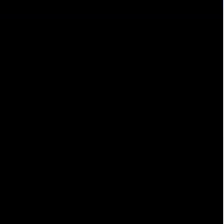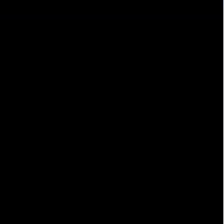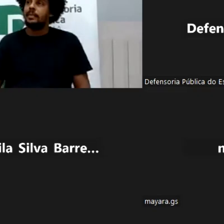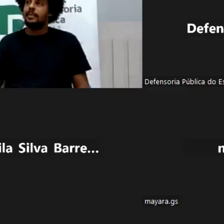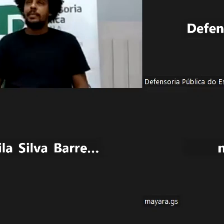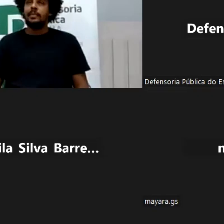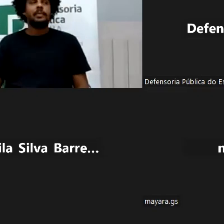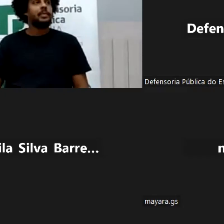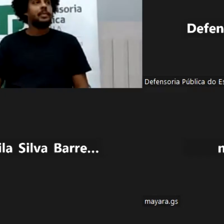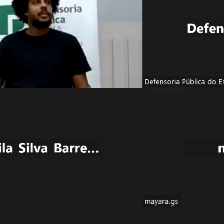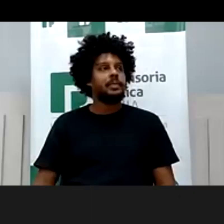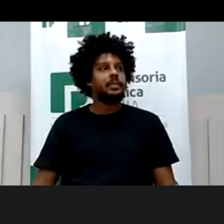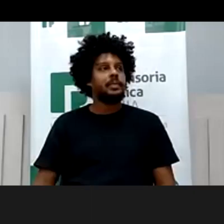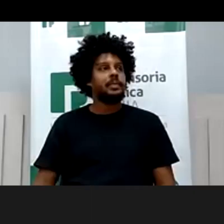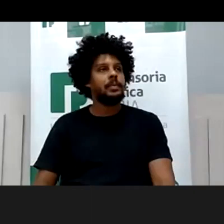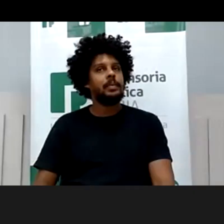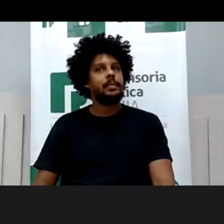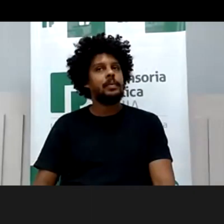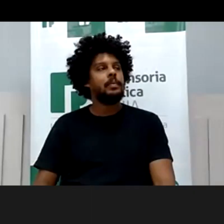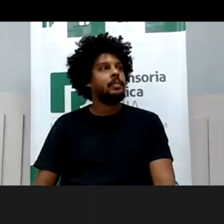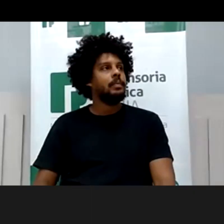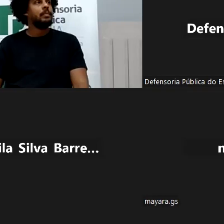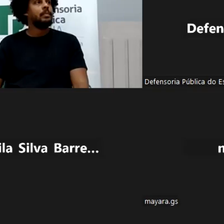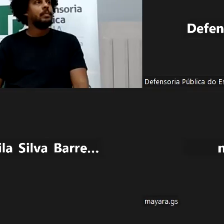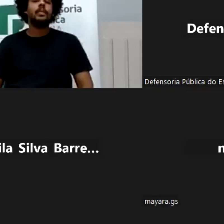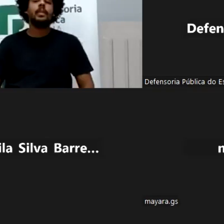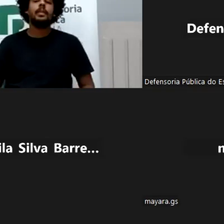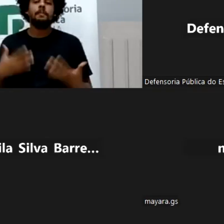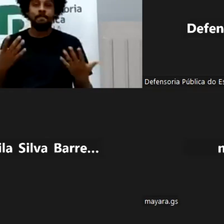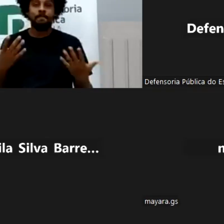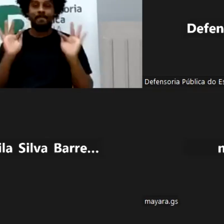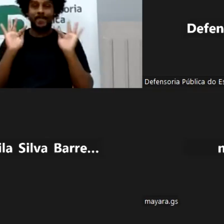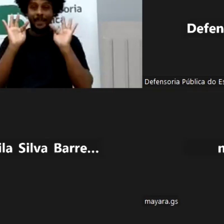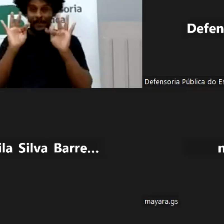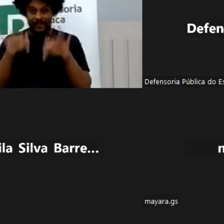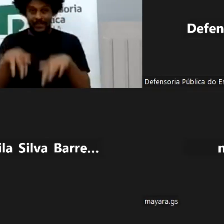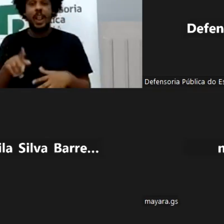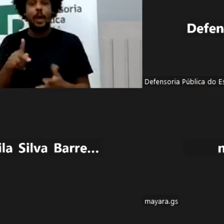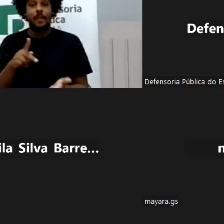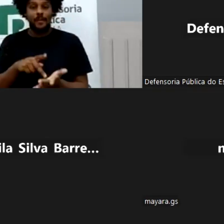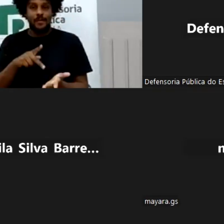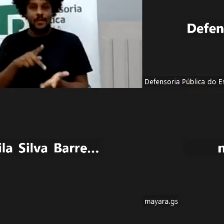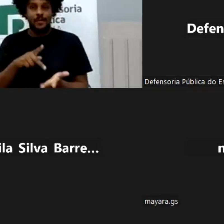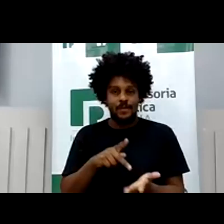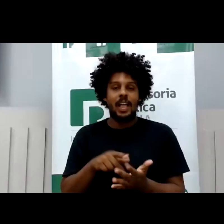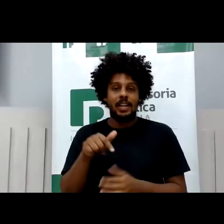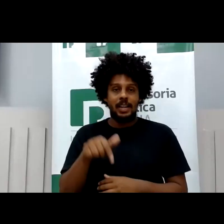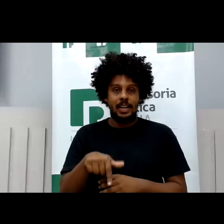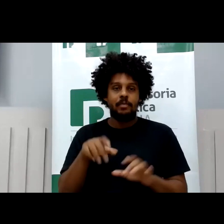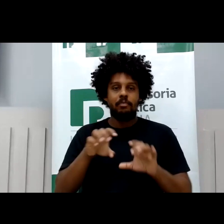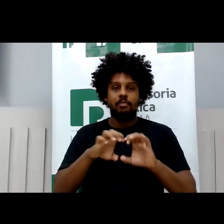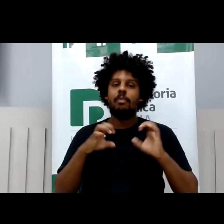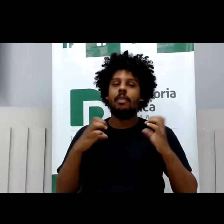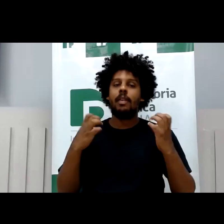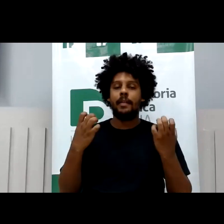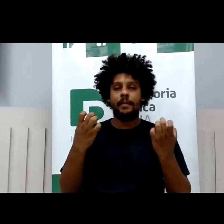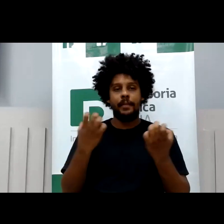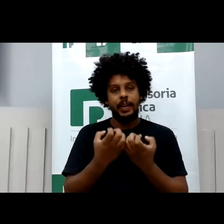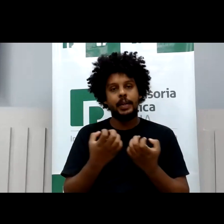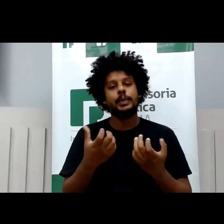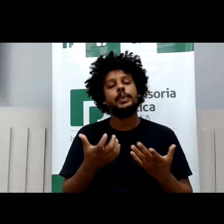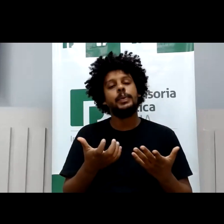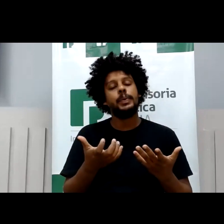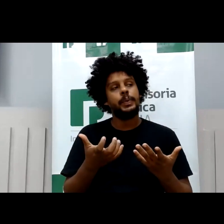então aí gente só para para encerrar mesmo né nosso nosso diálogo nosso seminário